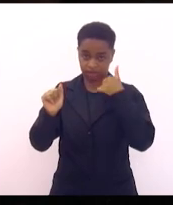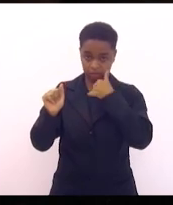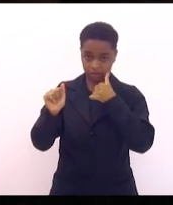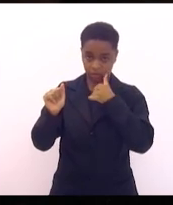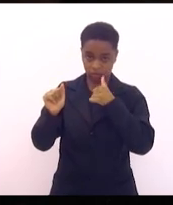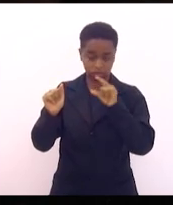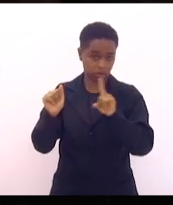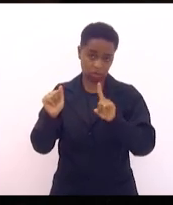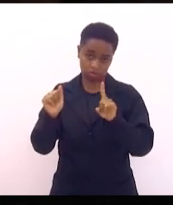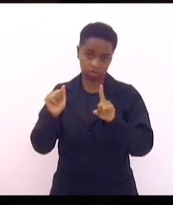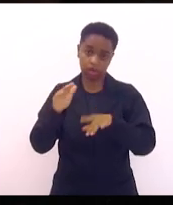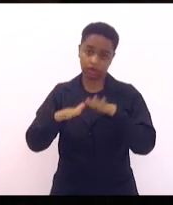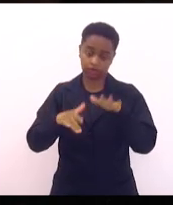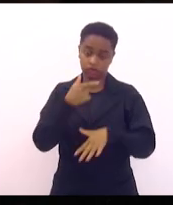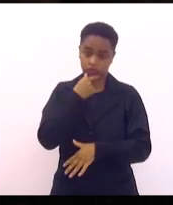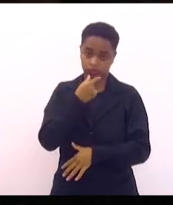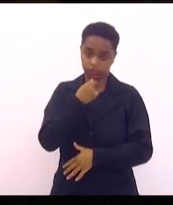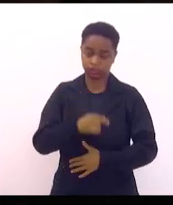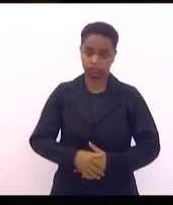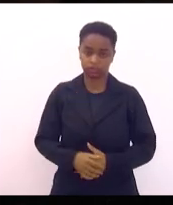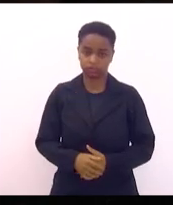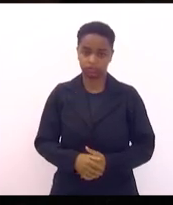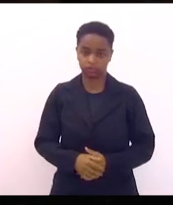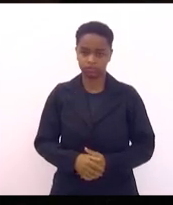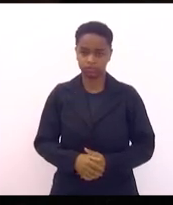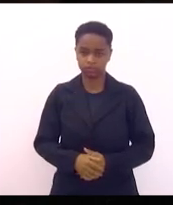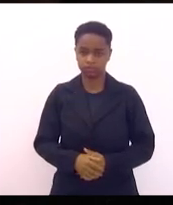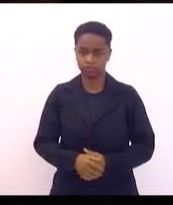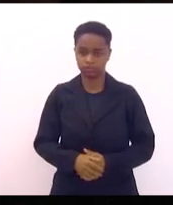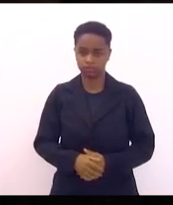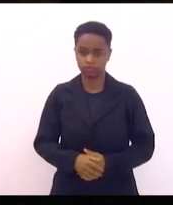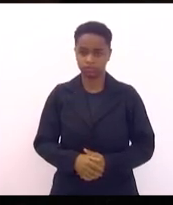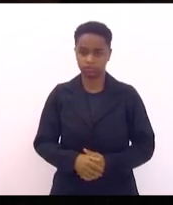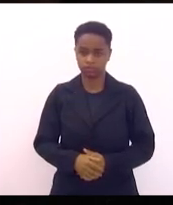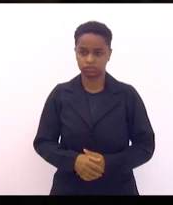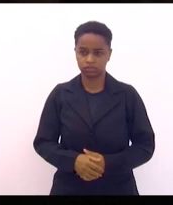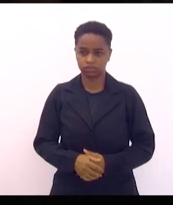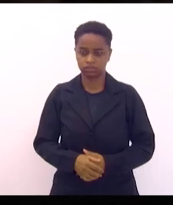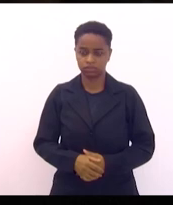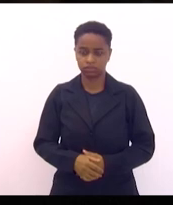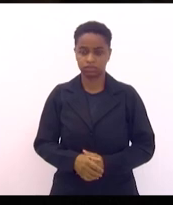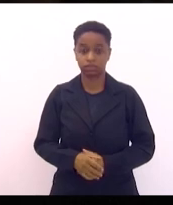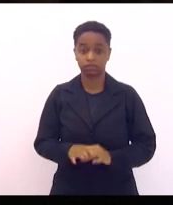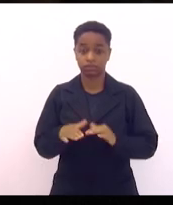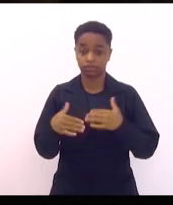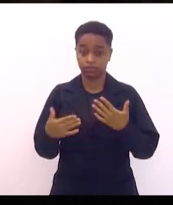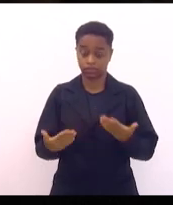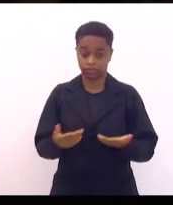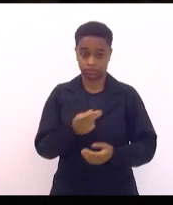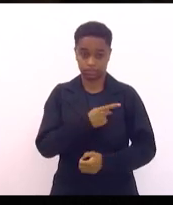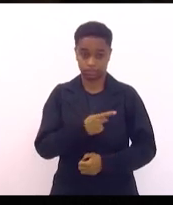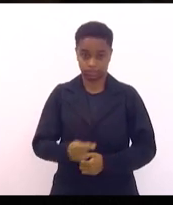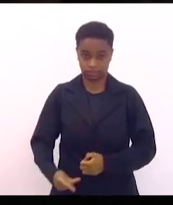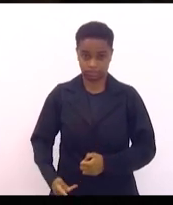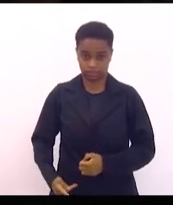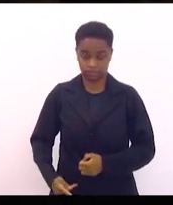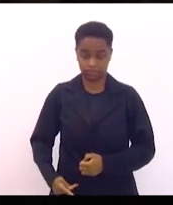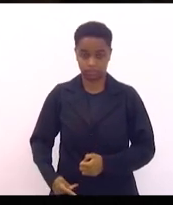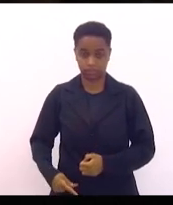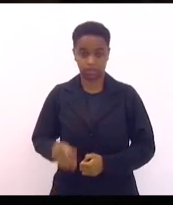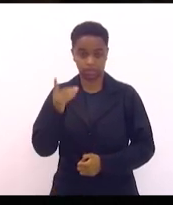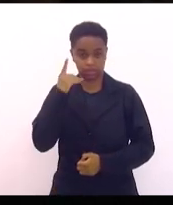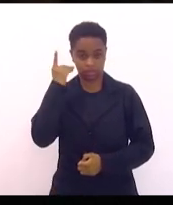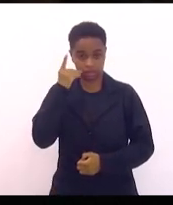Não necessariamente. Não é isso? Com certeza. Bom, senhor presidente, senhores deputados,